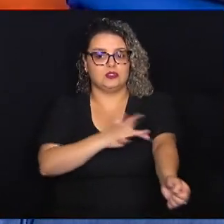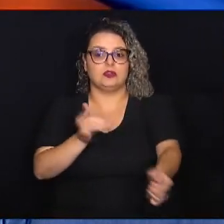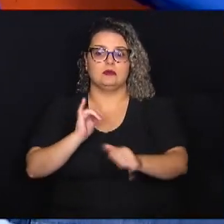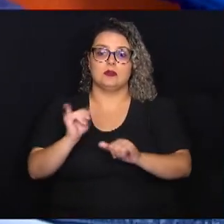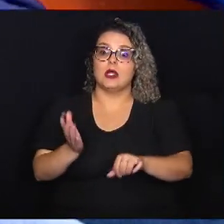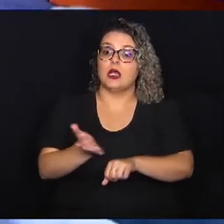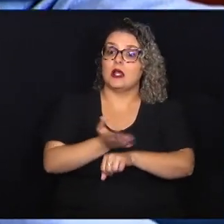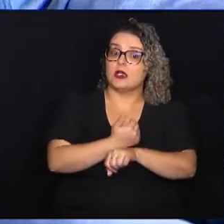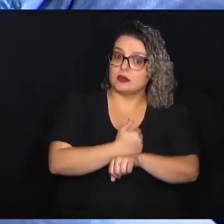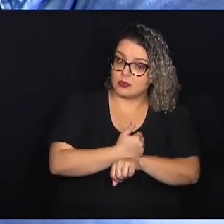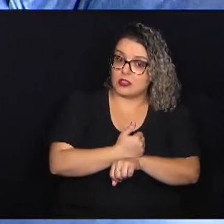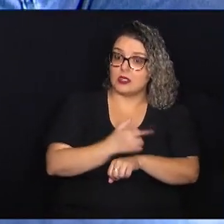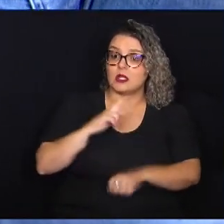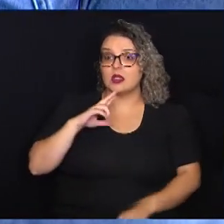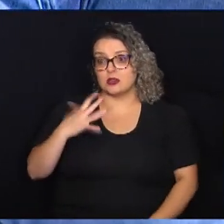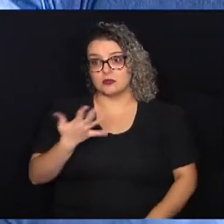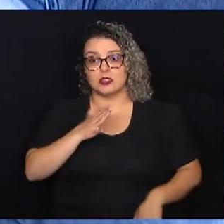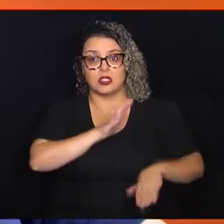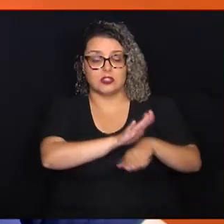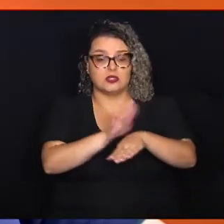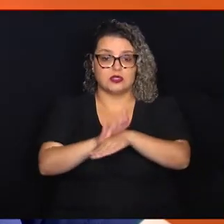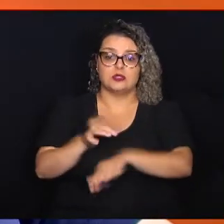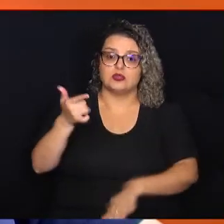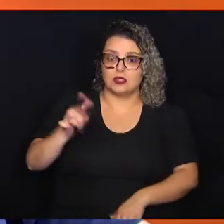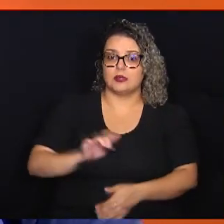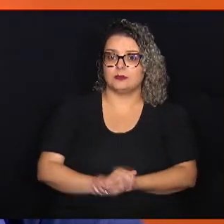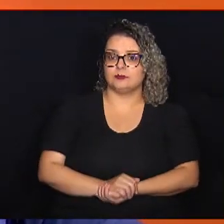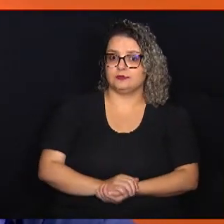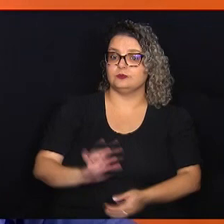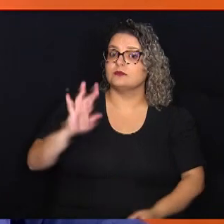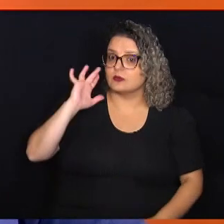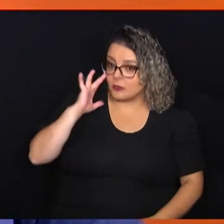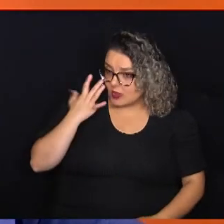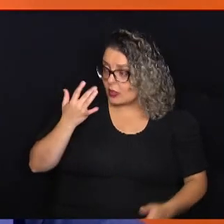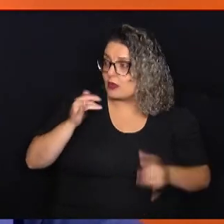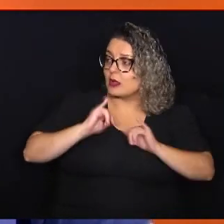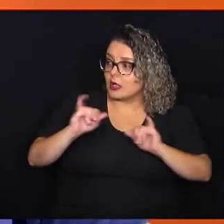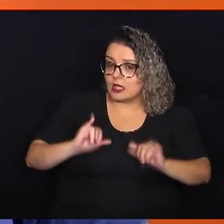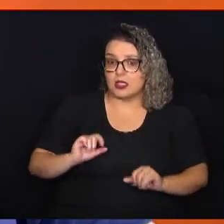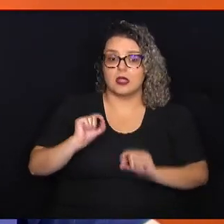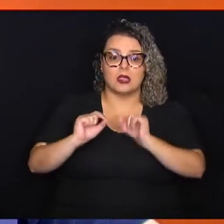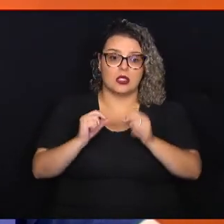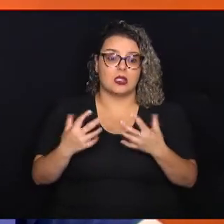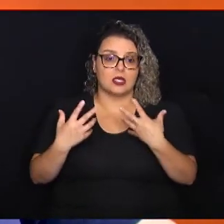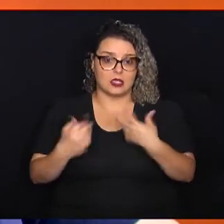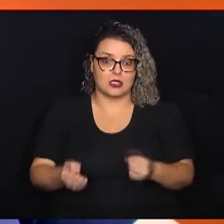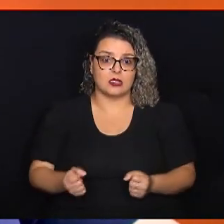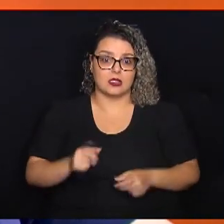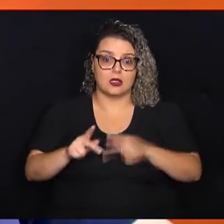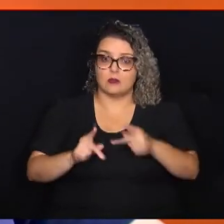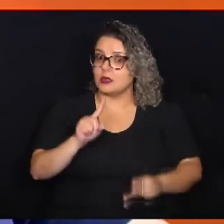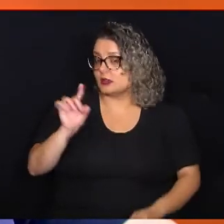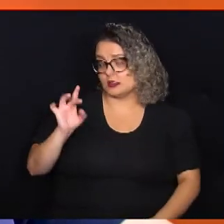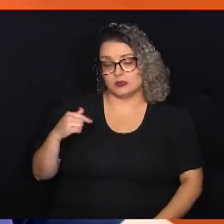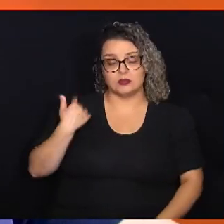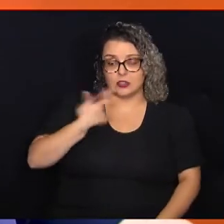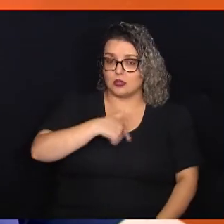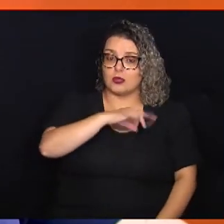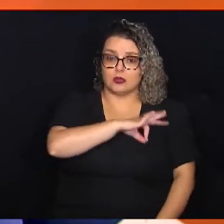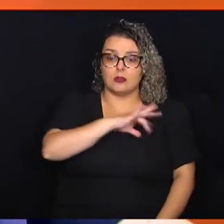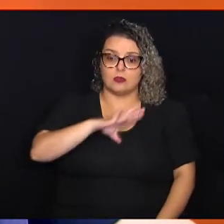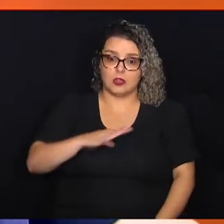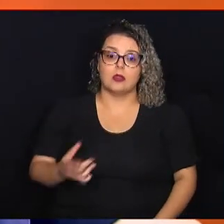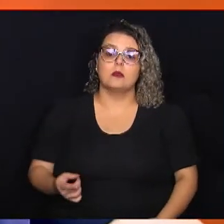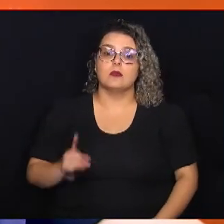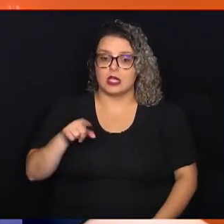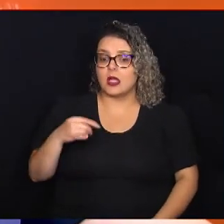anteriores, resolveu colaborar mais uma vez. Eu acho que é uma campanha que quem ganha é a população, não só a gente, como o guarda municipal. Mas